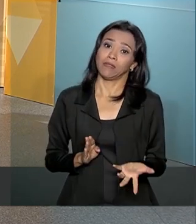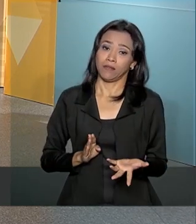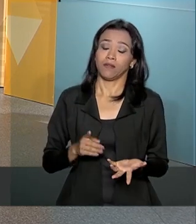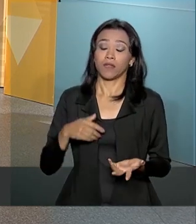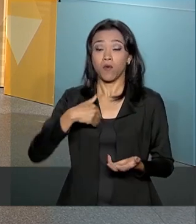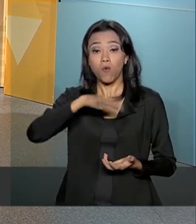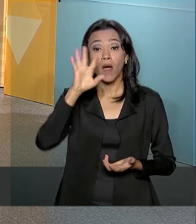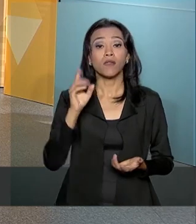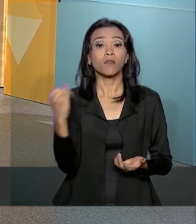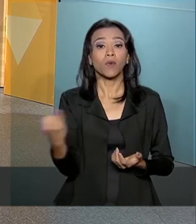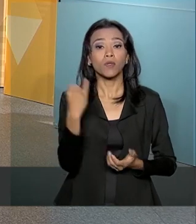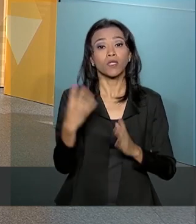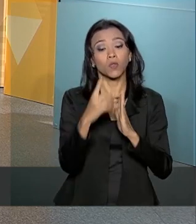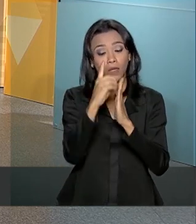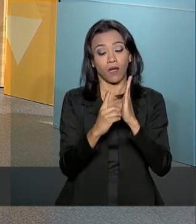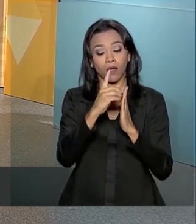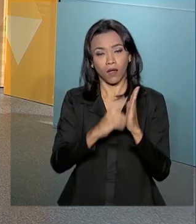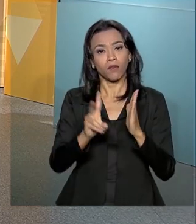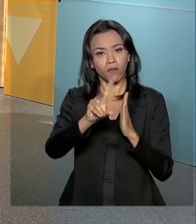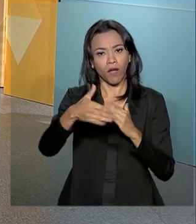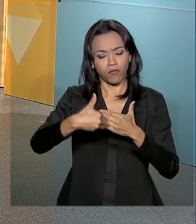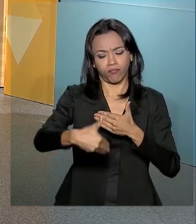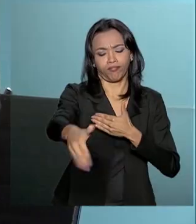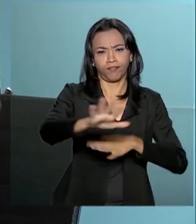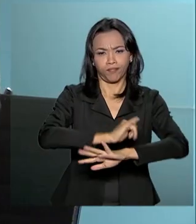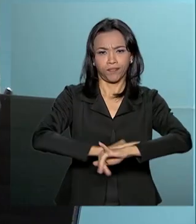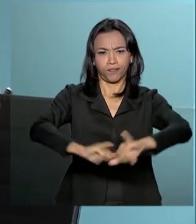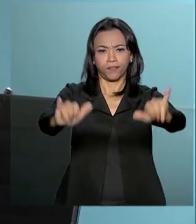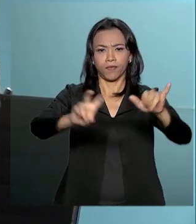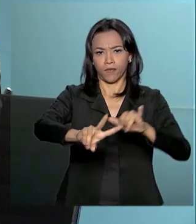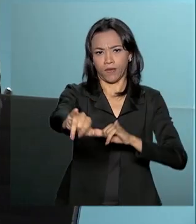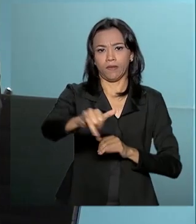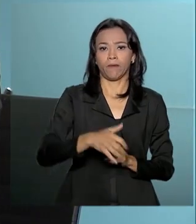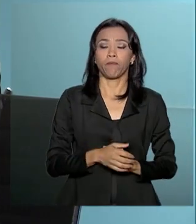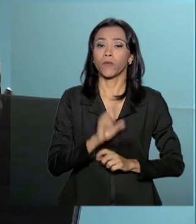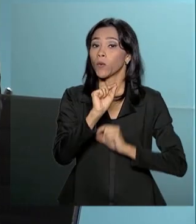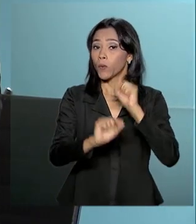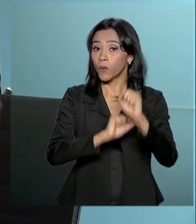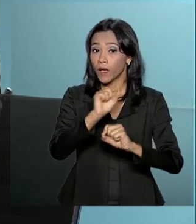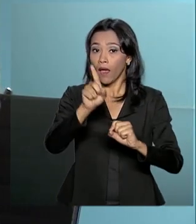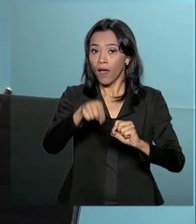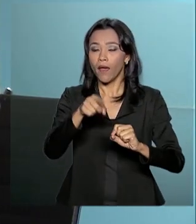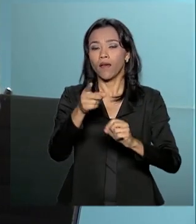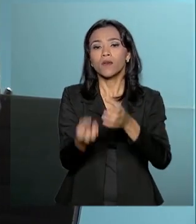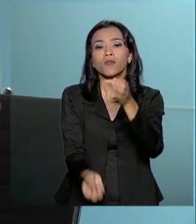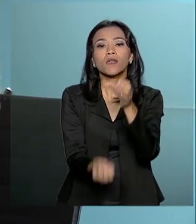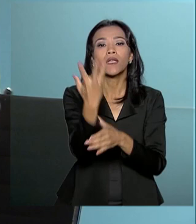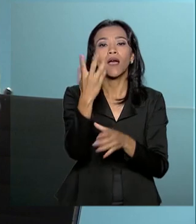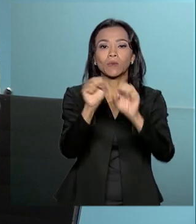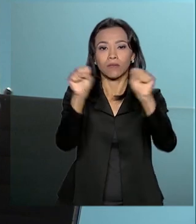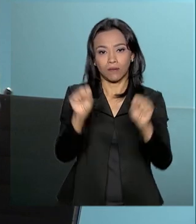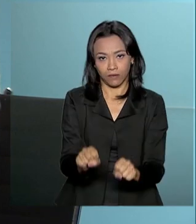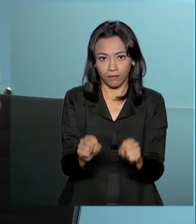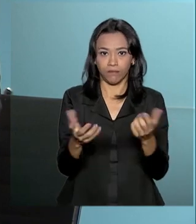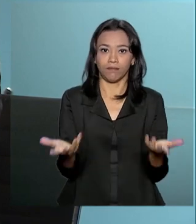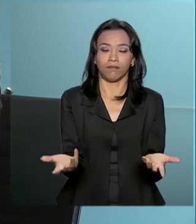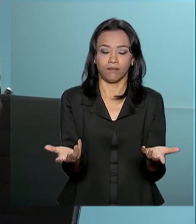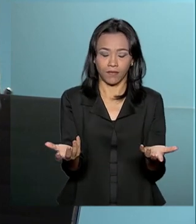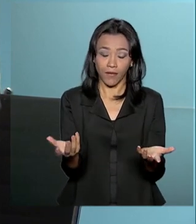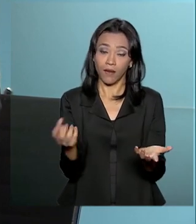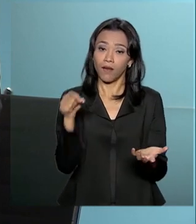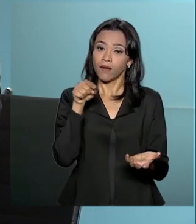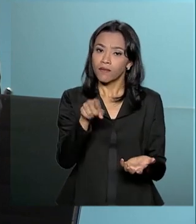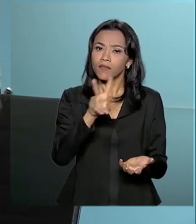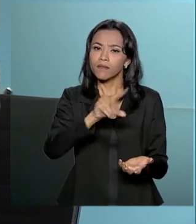com o decreto que a gente vai soltar é a implementação do sistema. Você vai